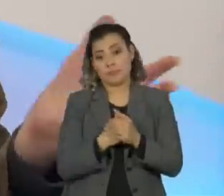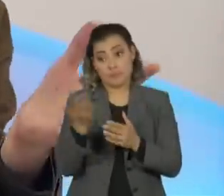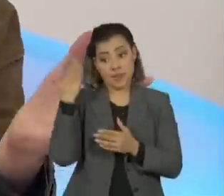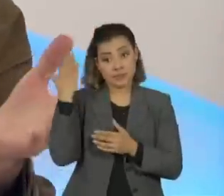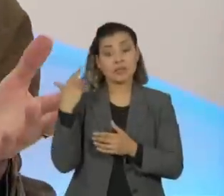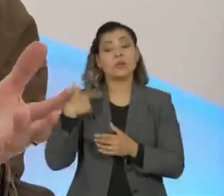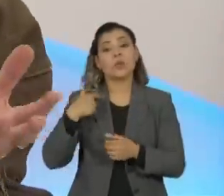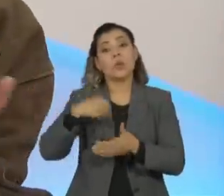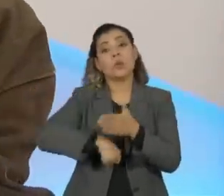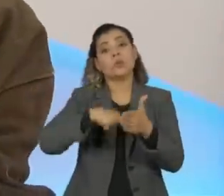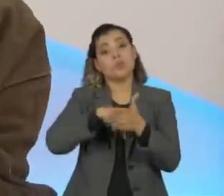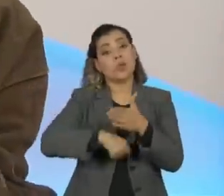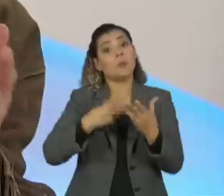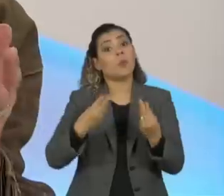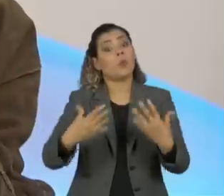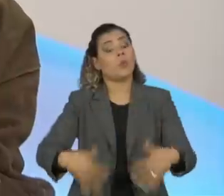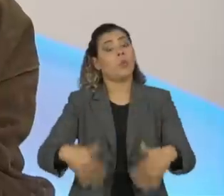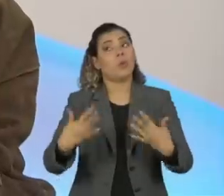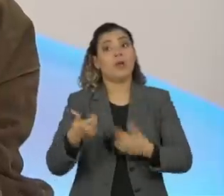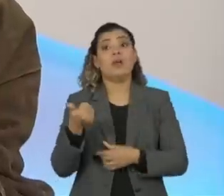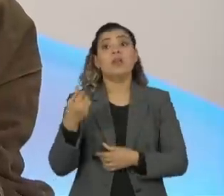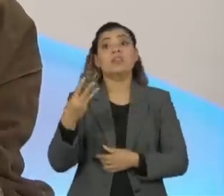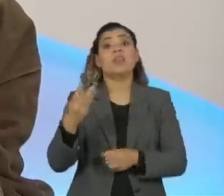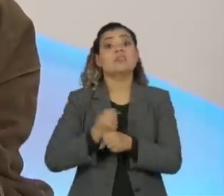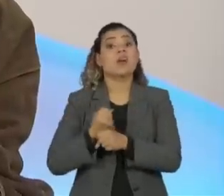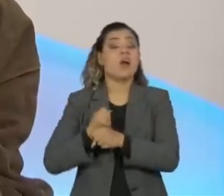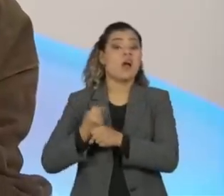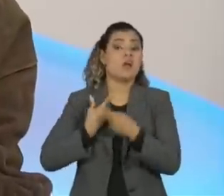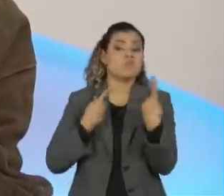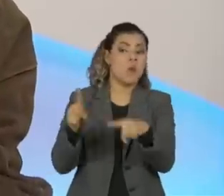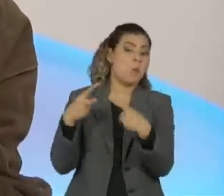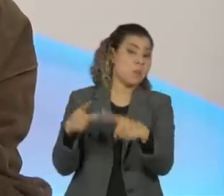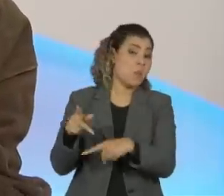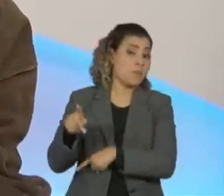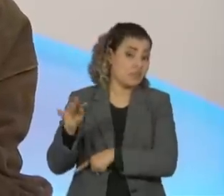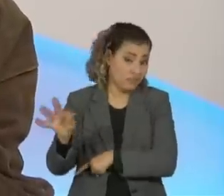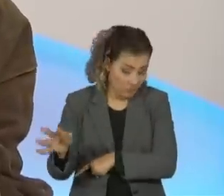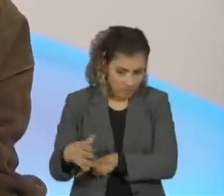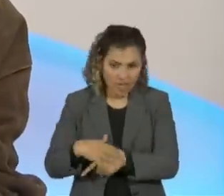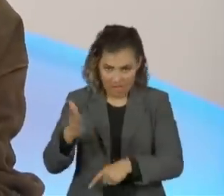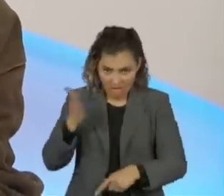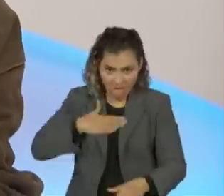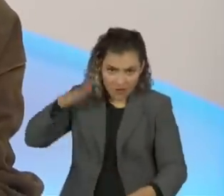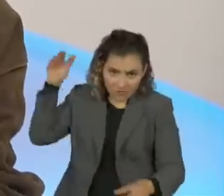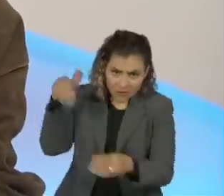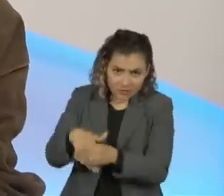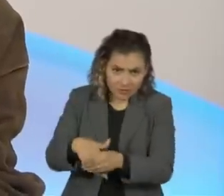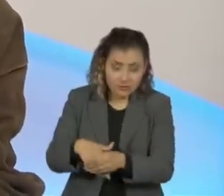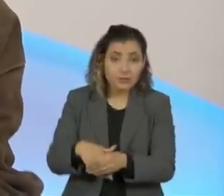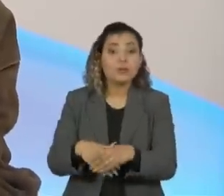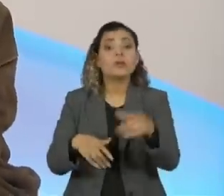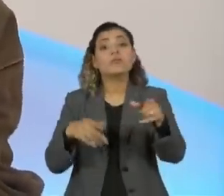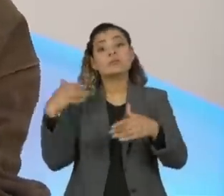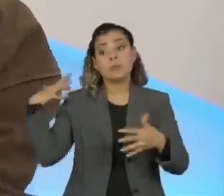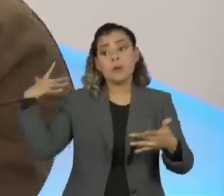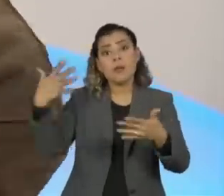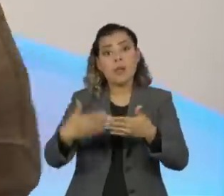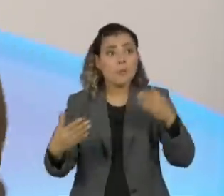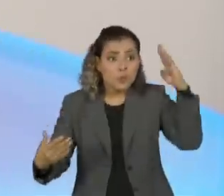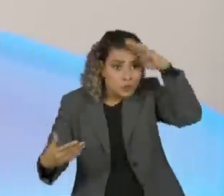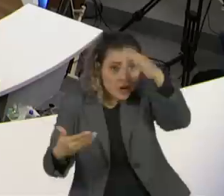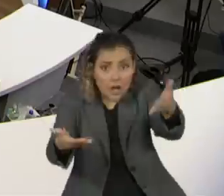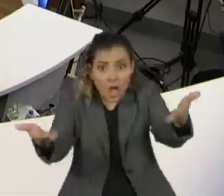passei 13 anos no maior confronto com o PT, eu não poderia de maneira nenhuma. Mesmo depois de tudo que você viu do Bolsonaro, Lobão?